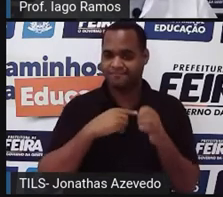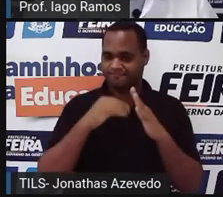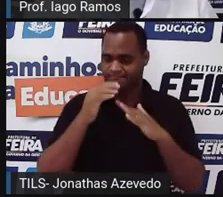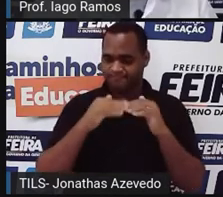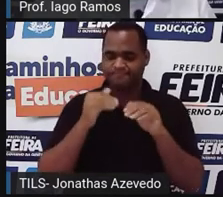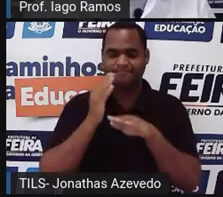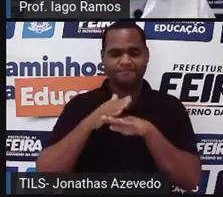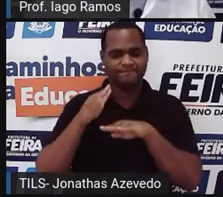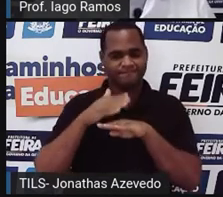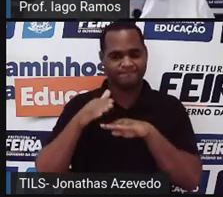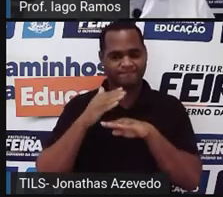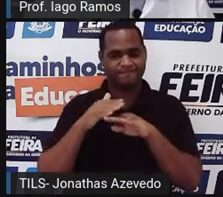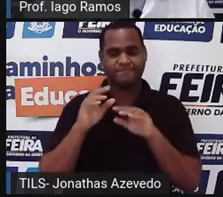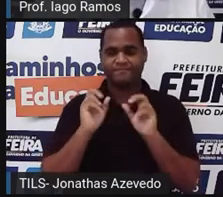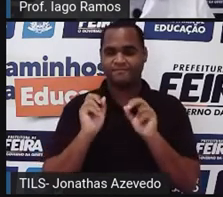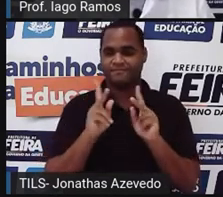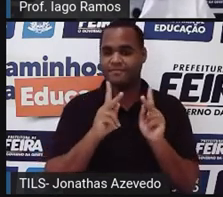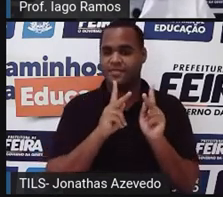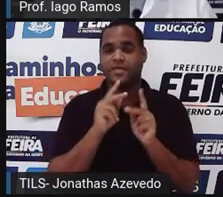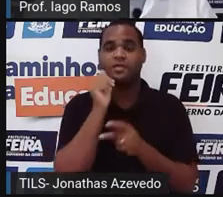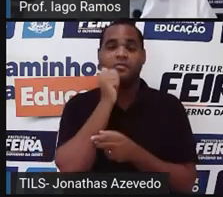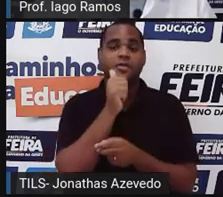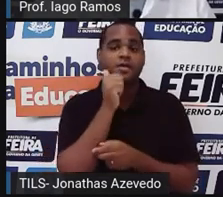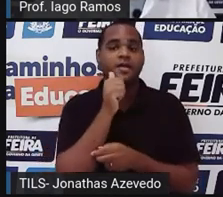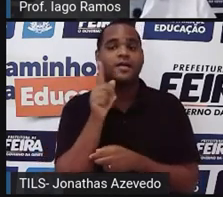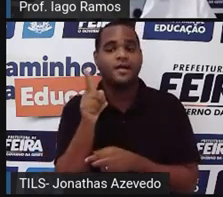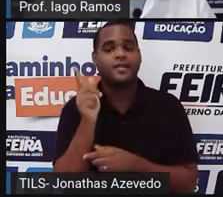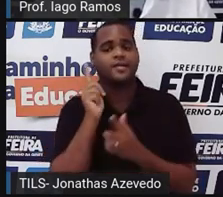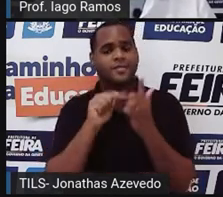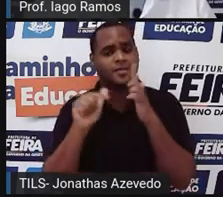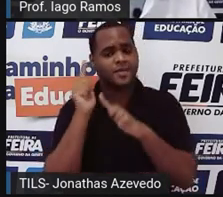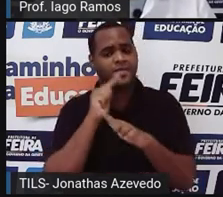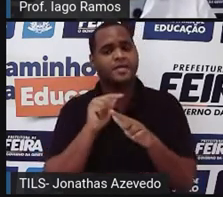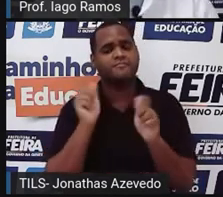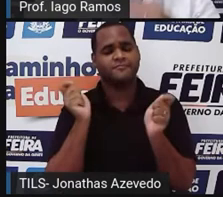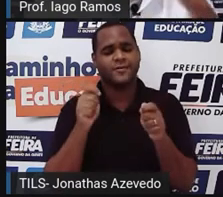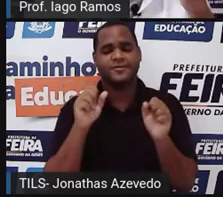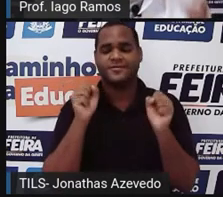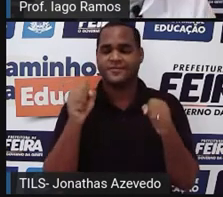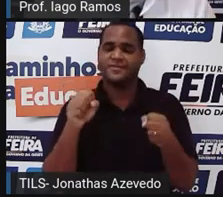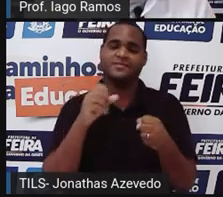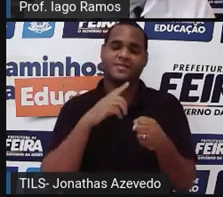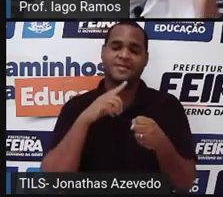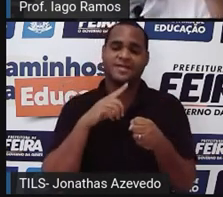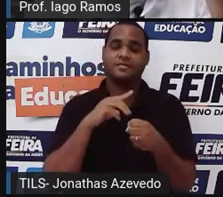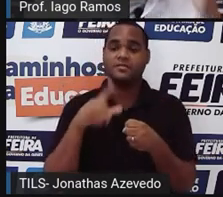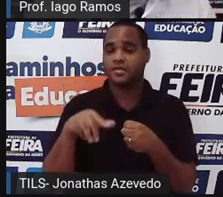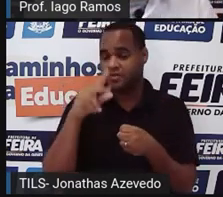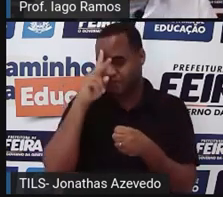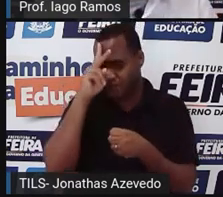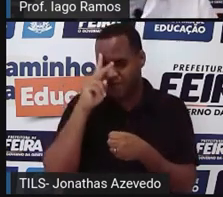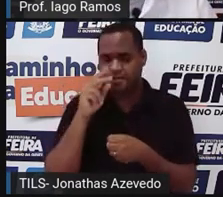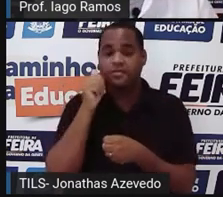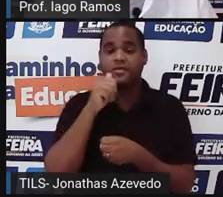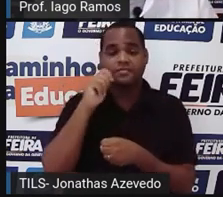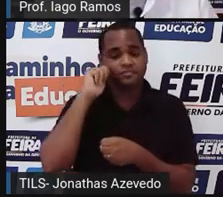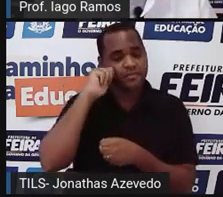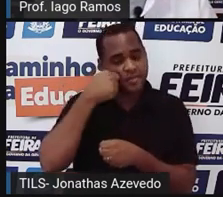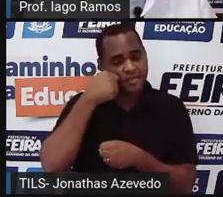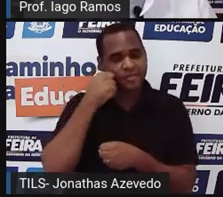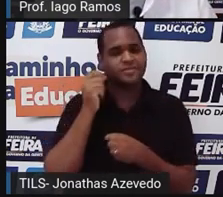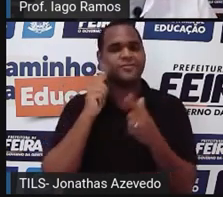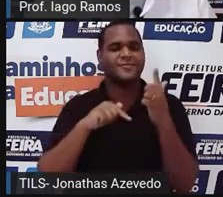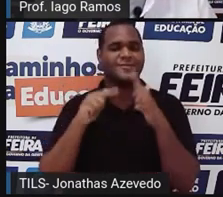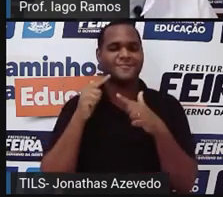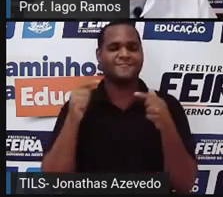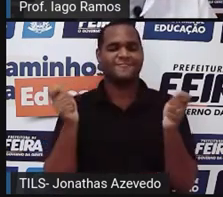Olha só onde a Kathleen chegou, olha só a história construída por ela e que a história dessa mulher negra, né, ela